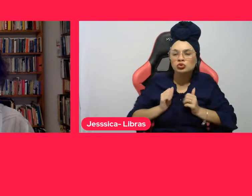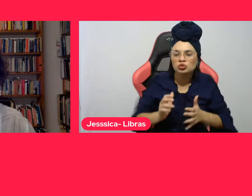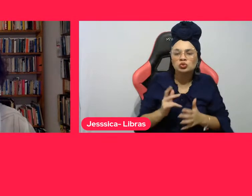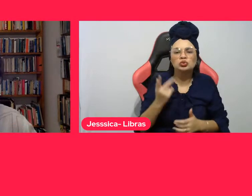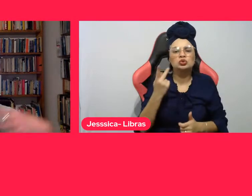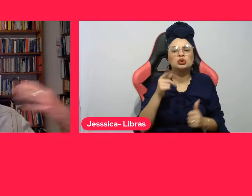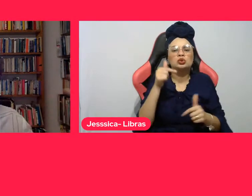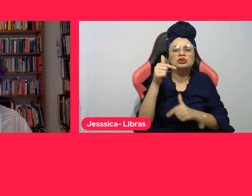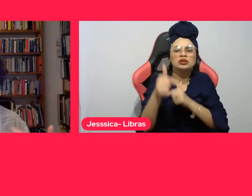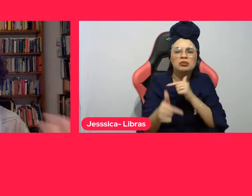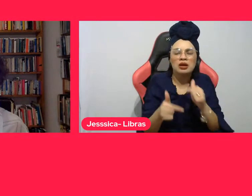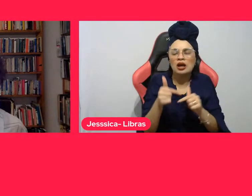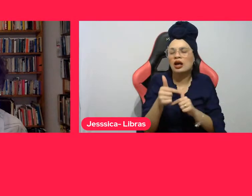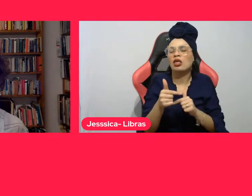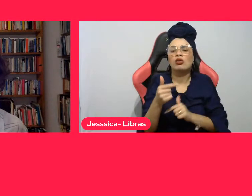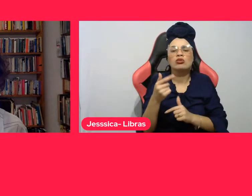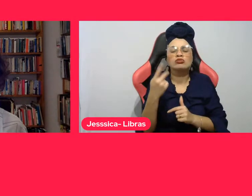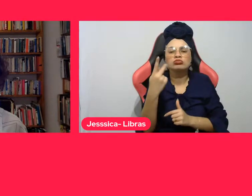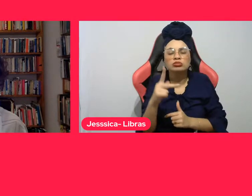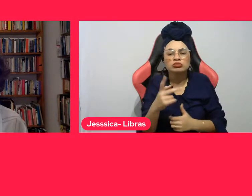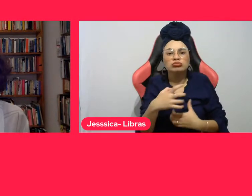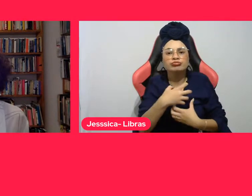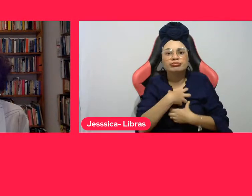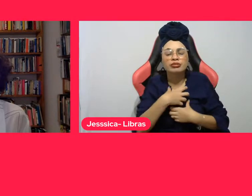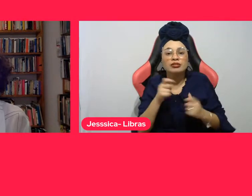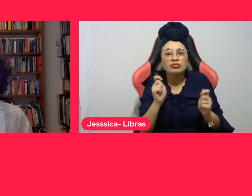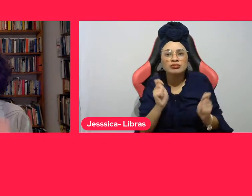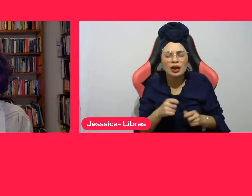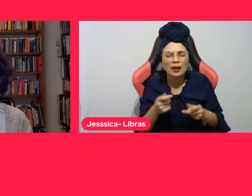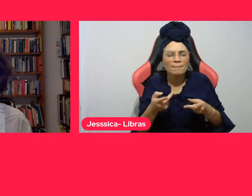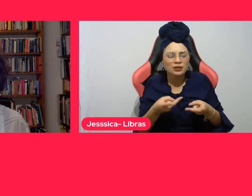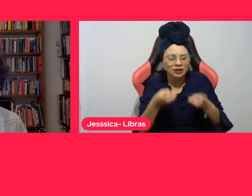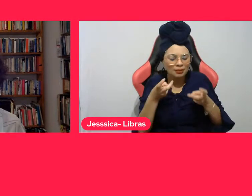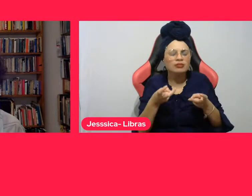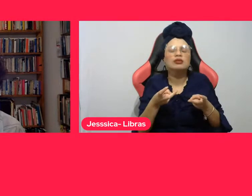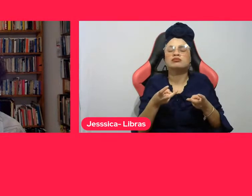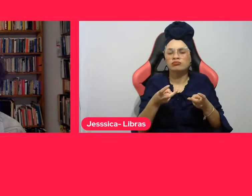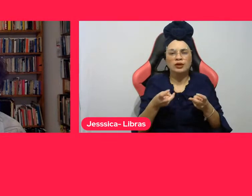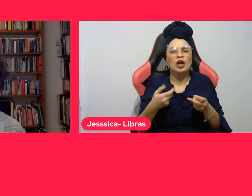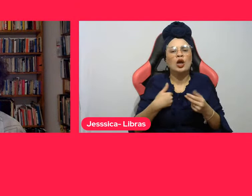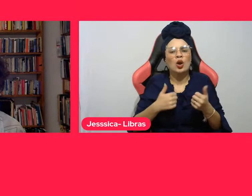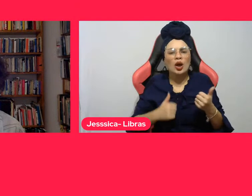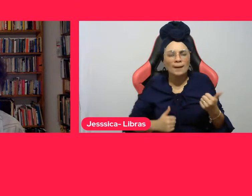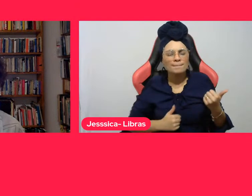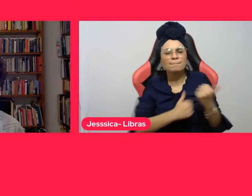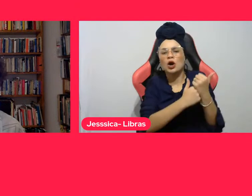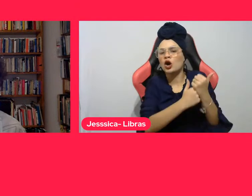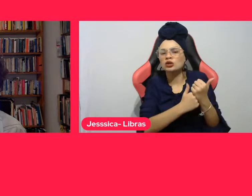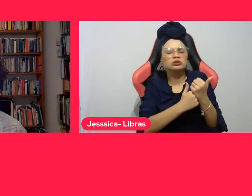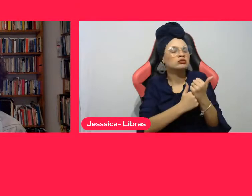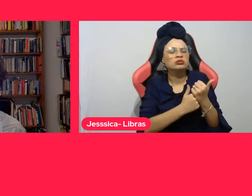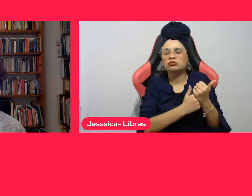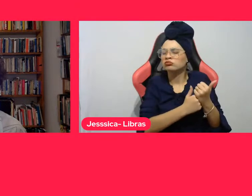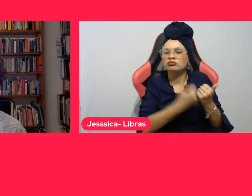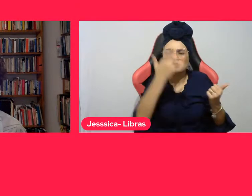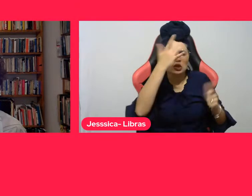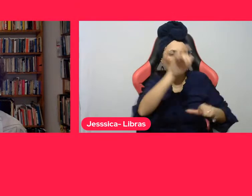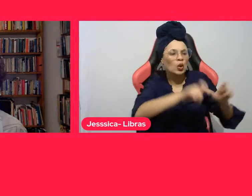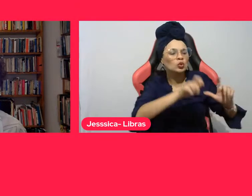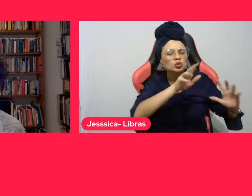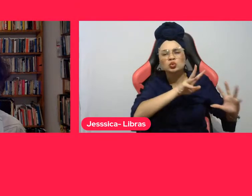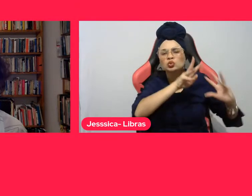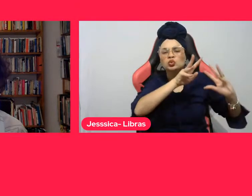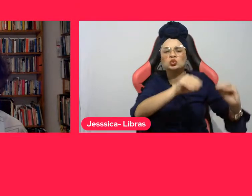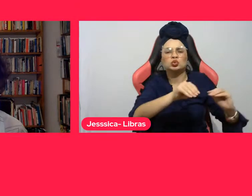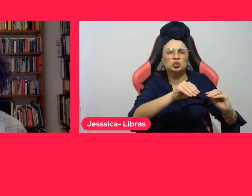na sua maneira de estar no mundo. Temos que lutar pela igualdade de direitos para todos e pela tolerância